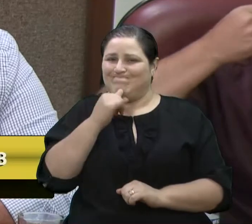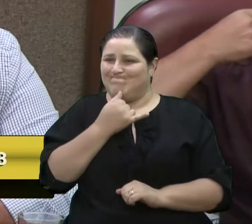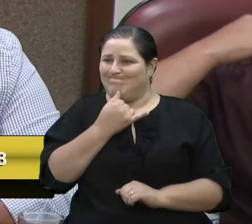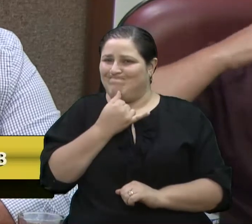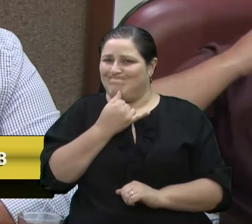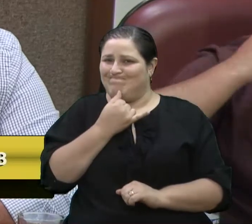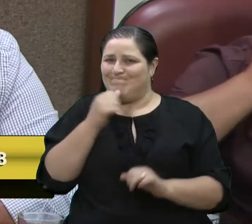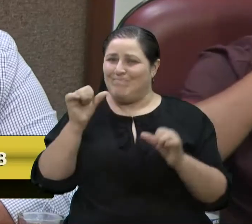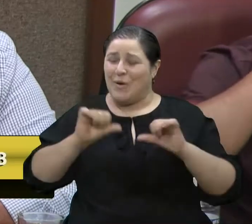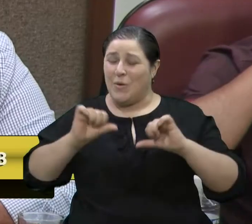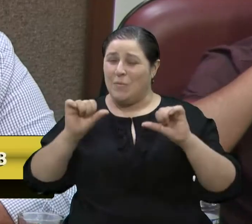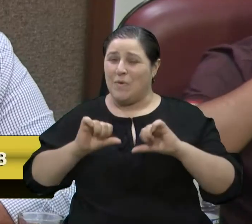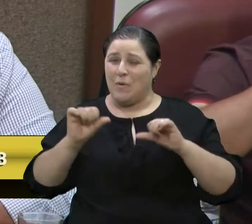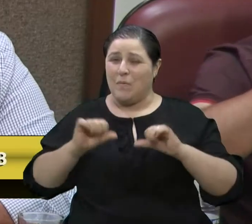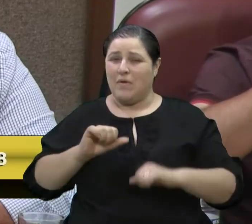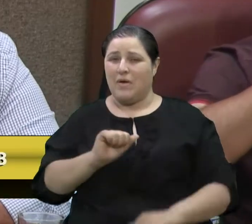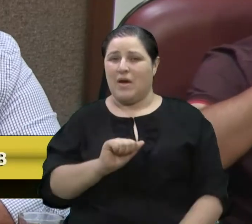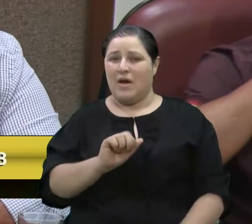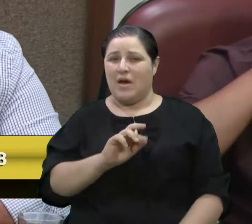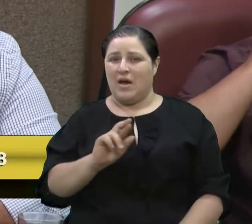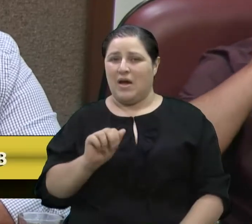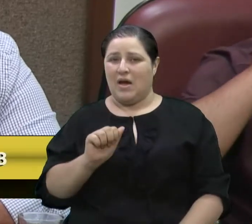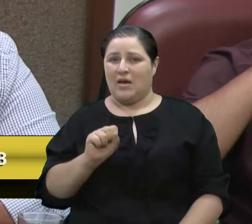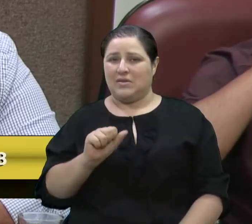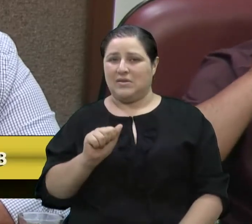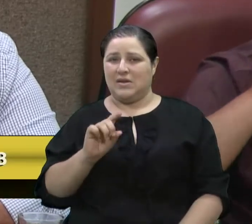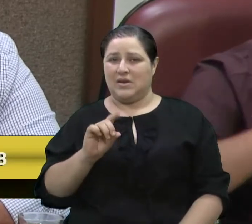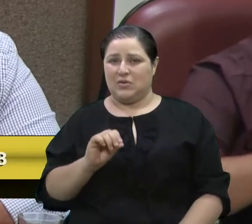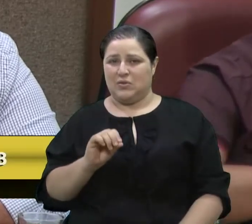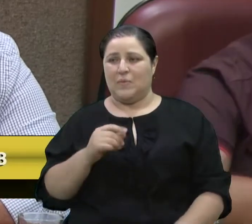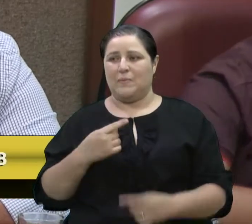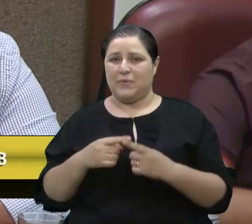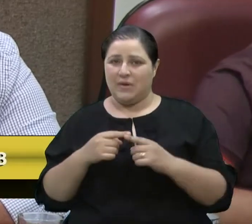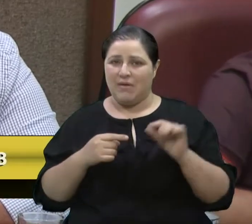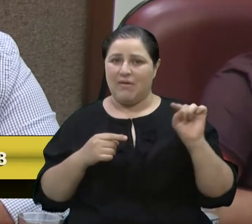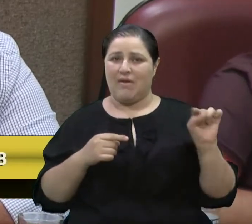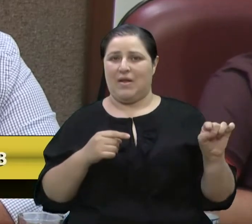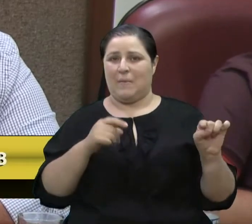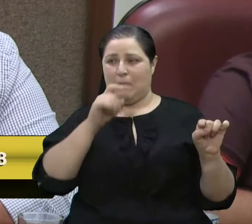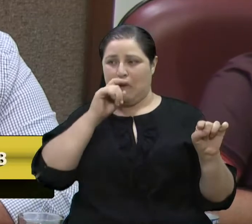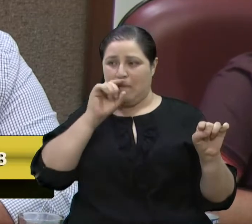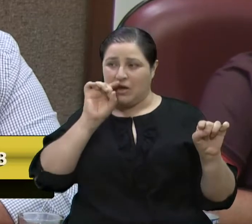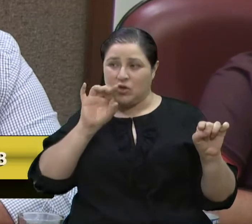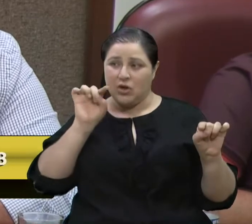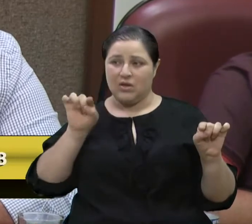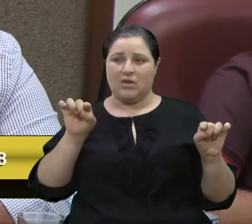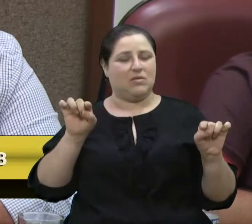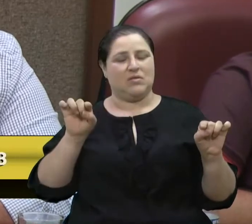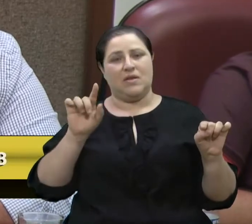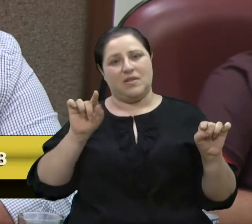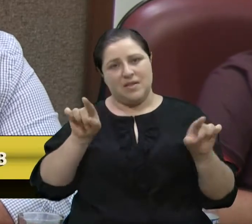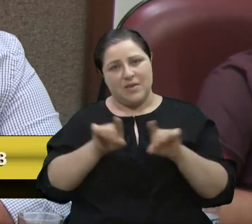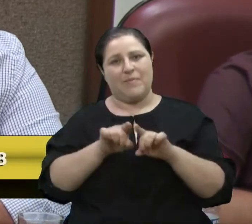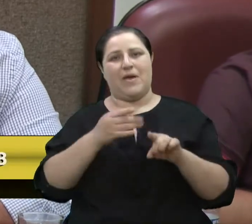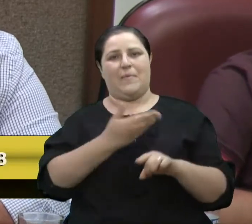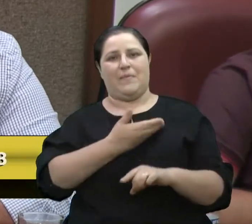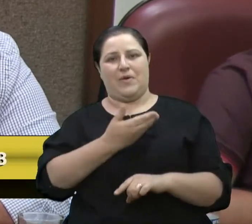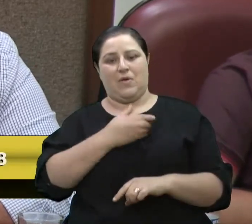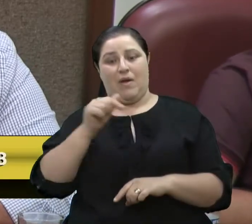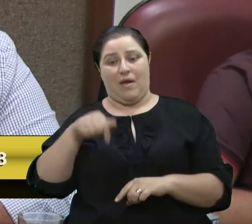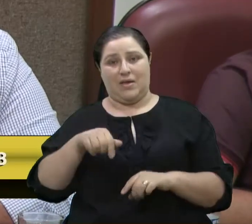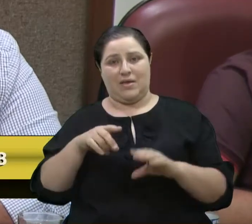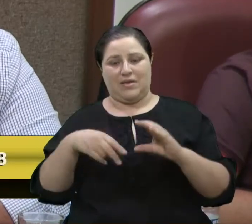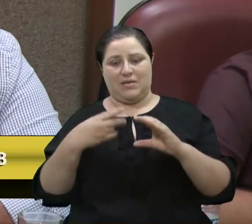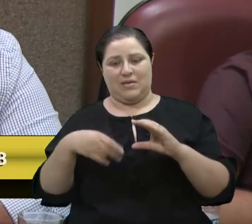E vejo como, porque ele não era só seu pai, era seu amigo. Então, eu fico, eu acho que a casa precisa fazer um voto coletivo.